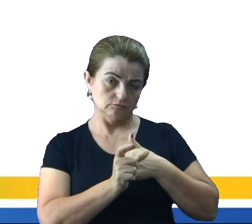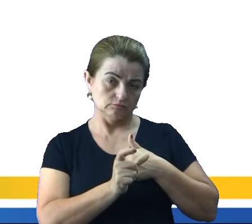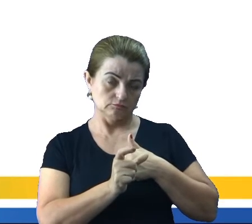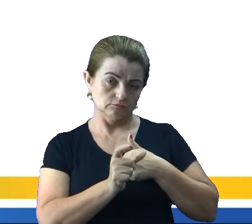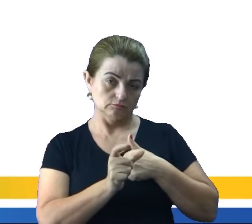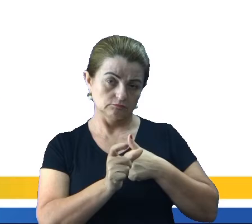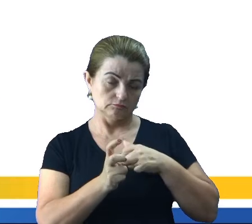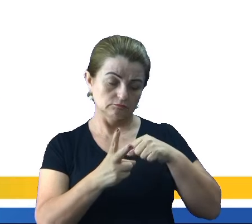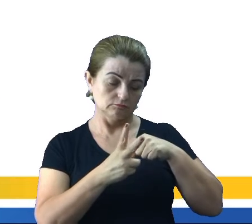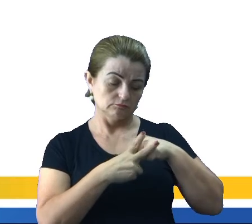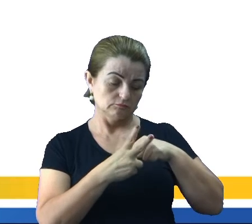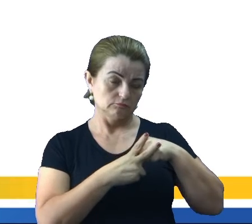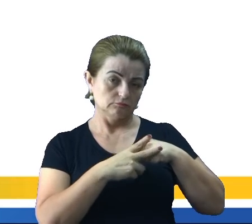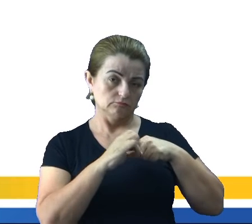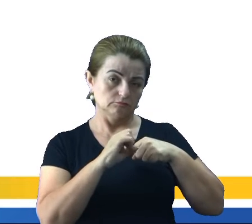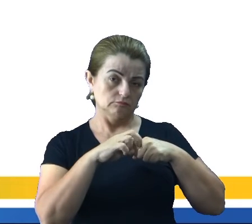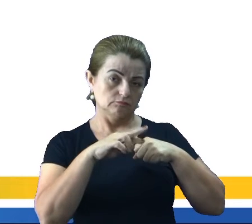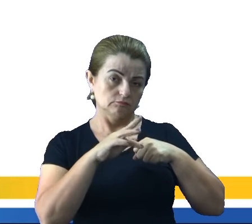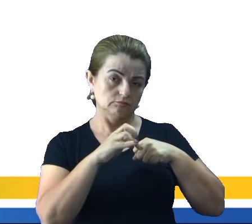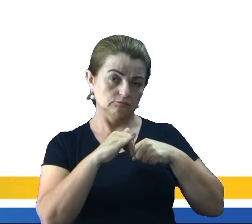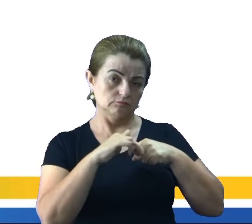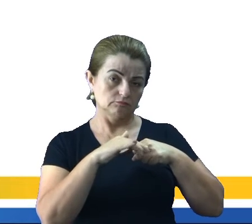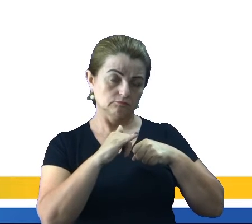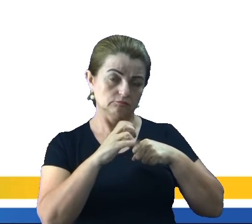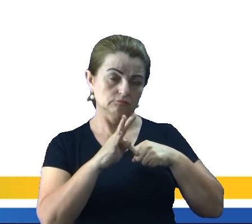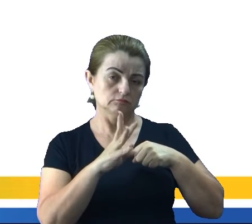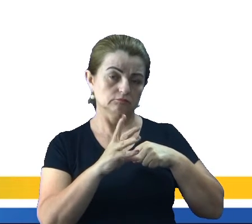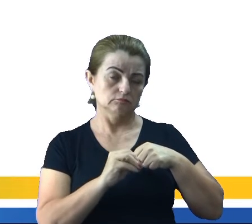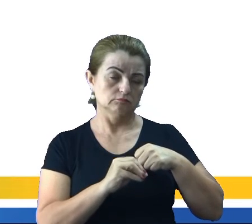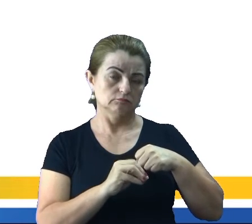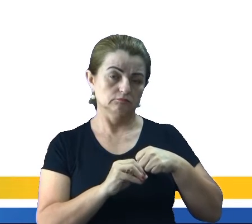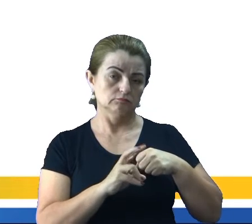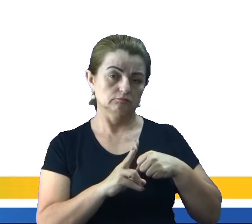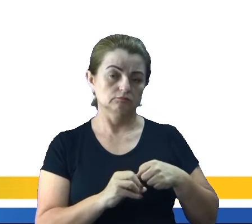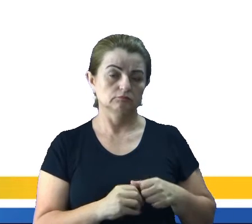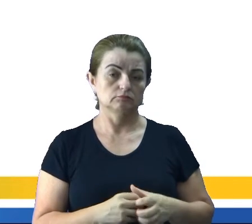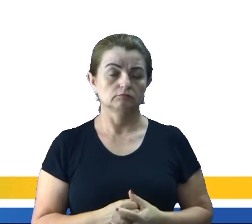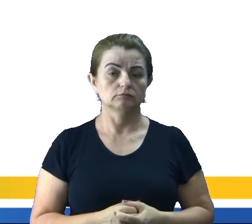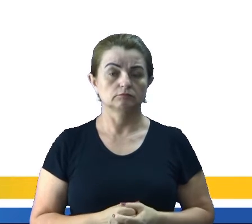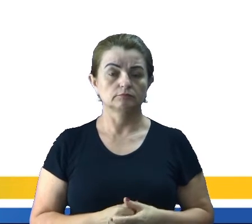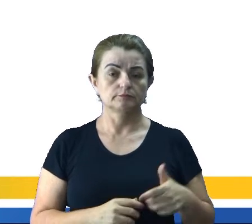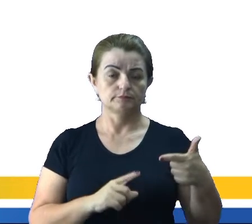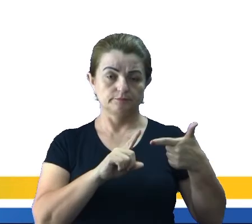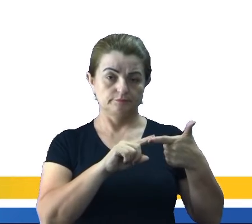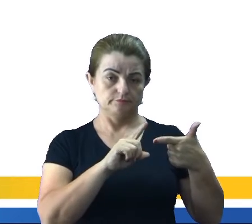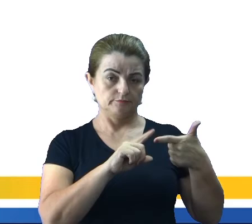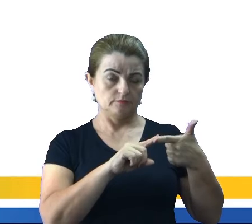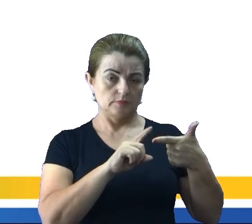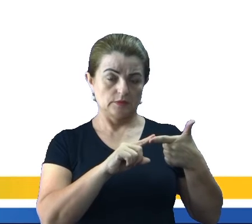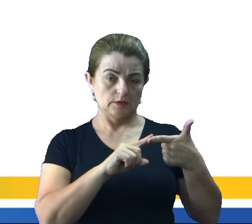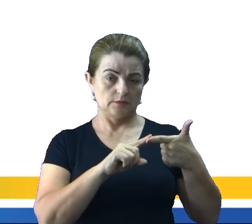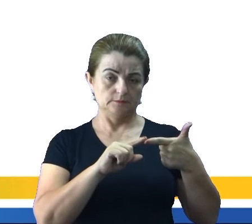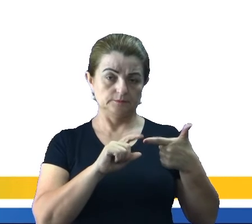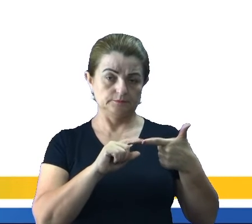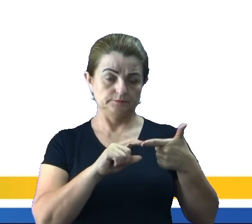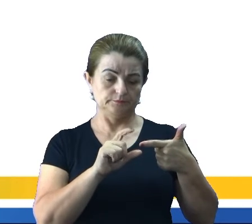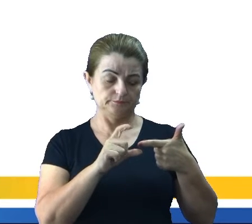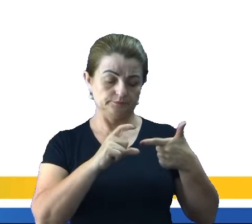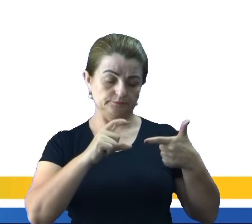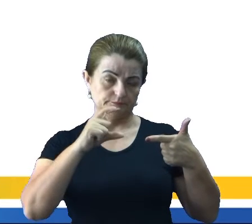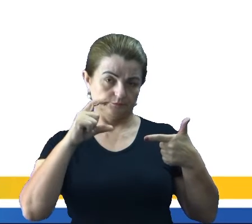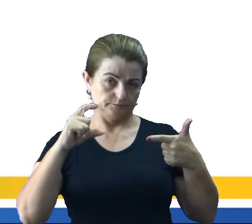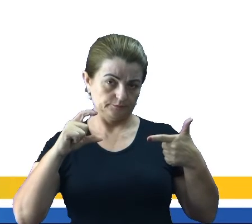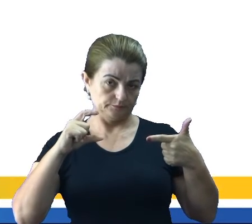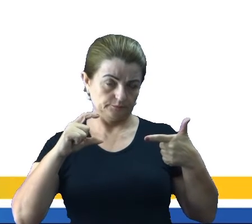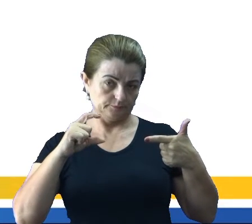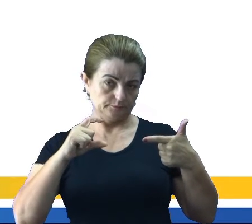E o verbo No infinitivo Na segunda Nós temos um Question word Que seria uma palavra